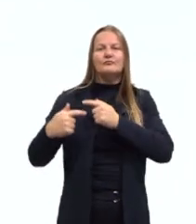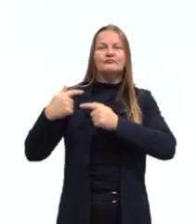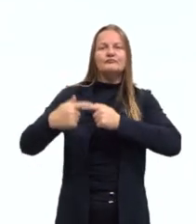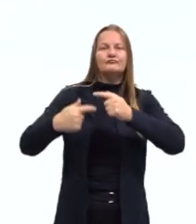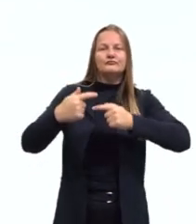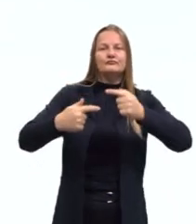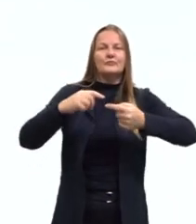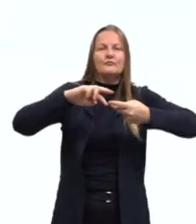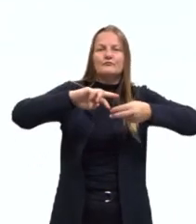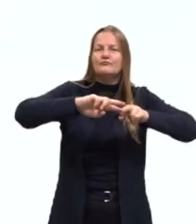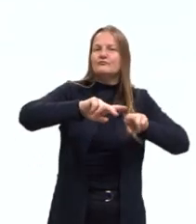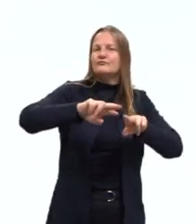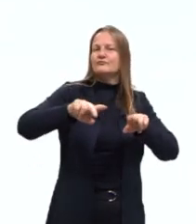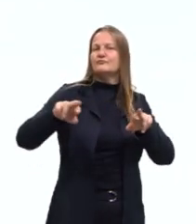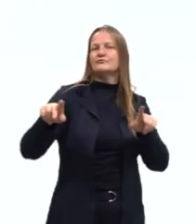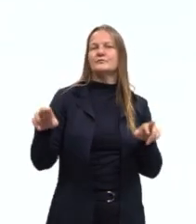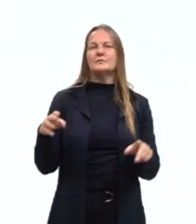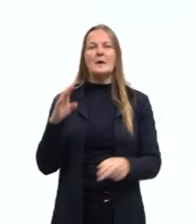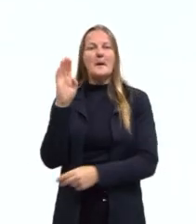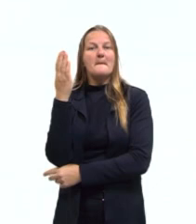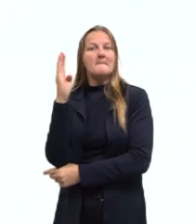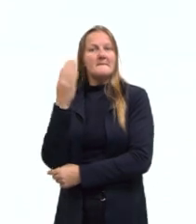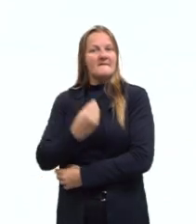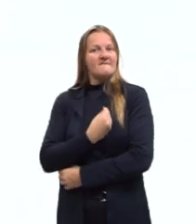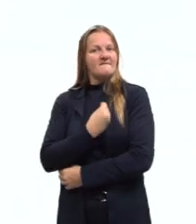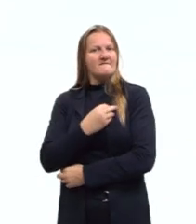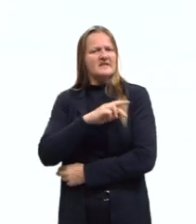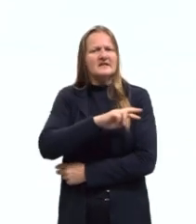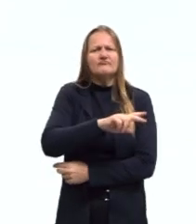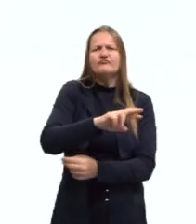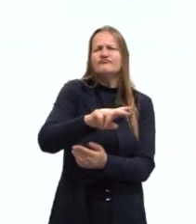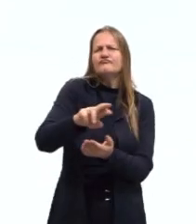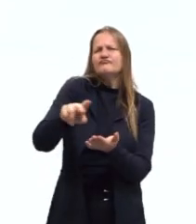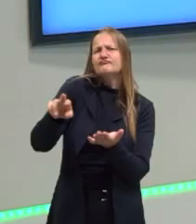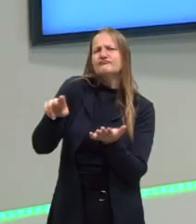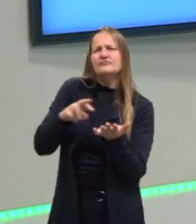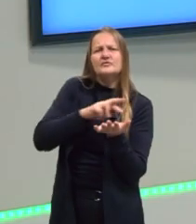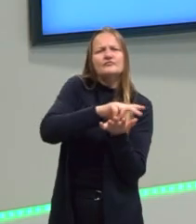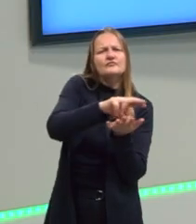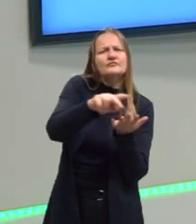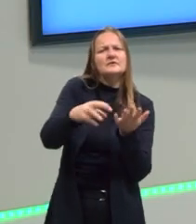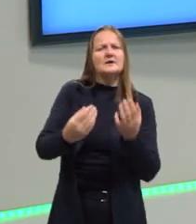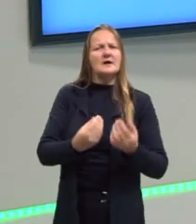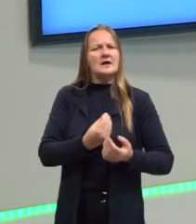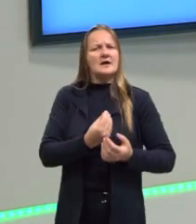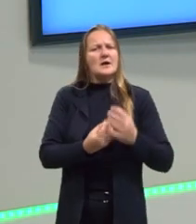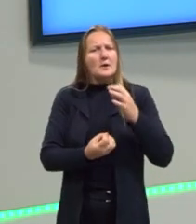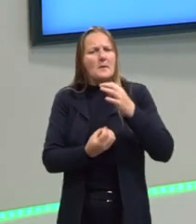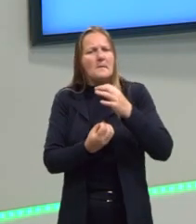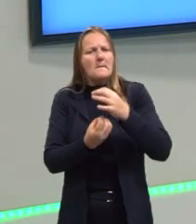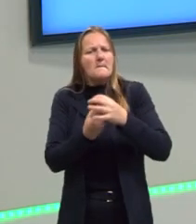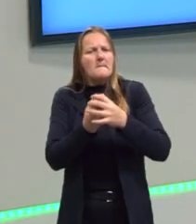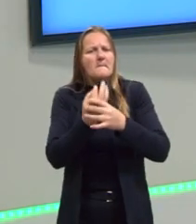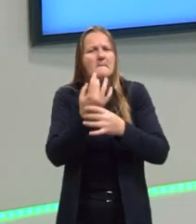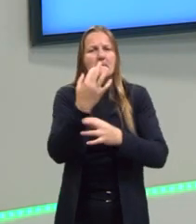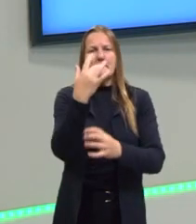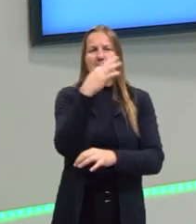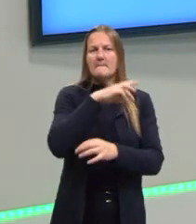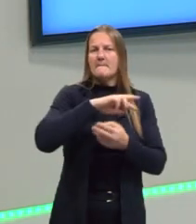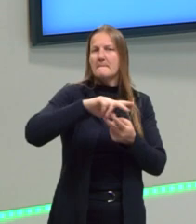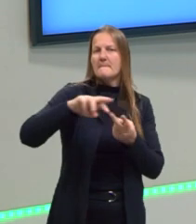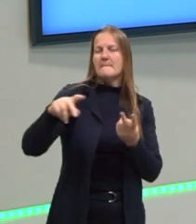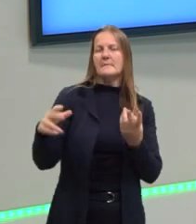biodiversidade, essa diversidade de seres vivos, de seres plantas, de animais, de